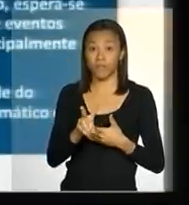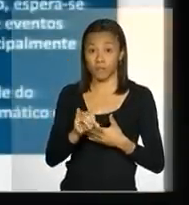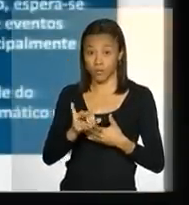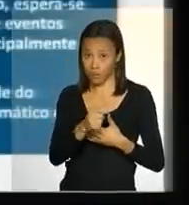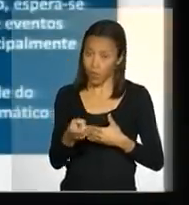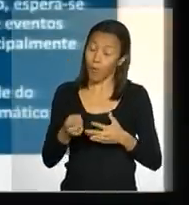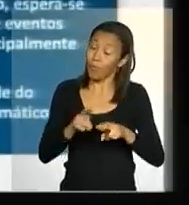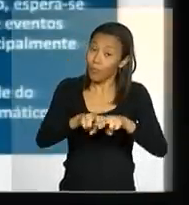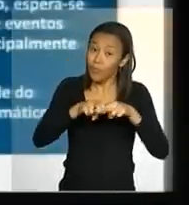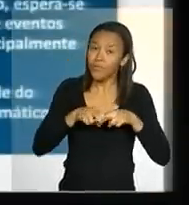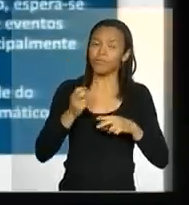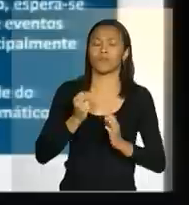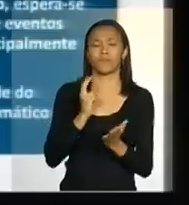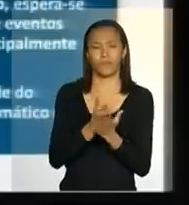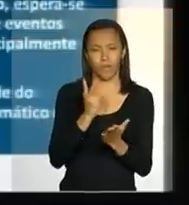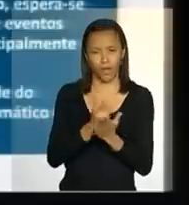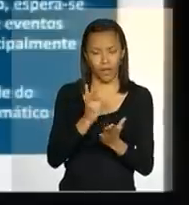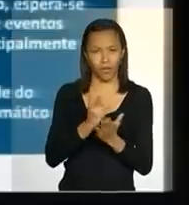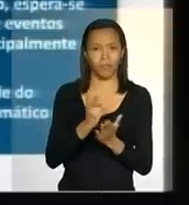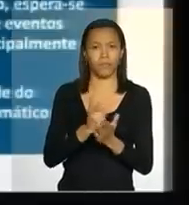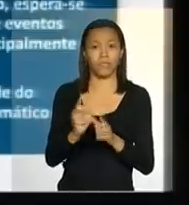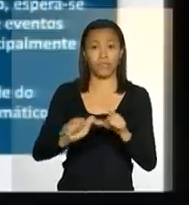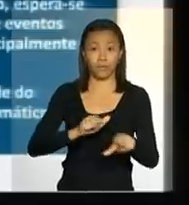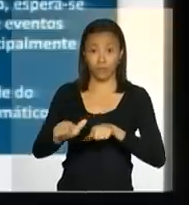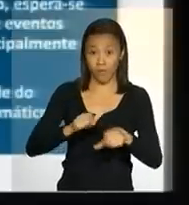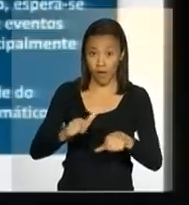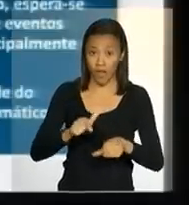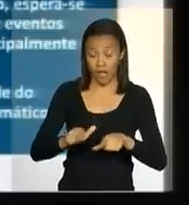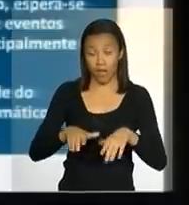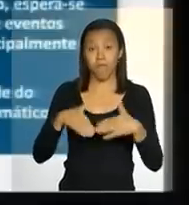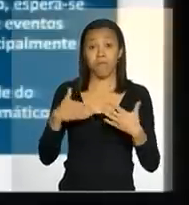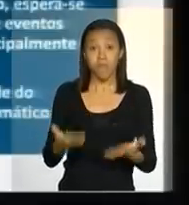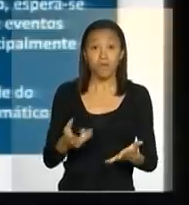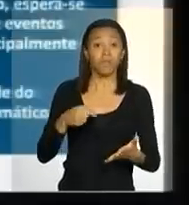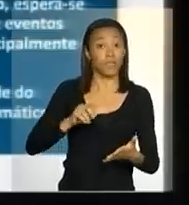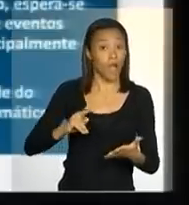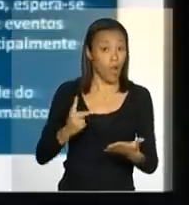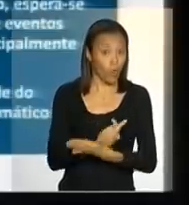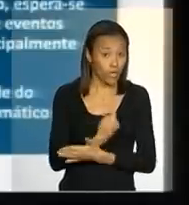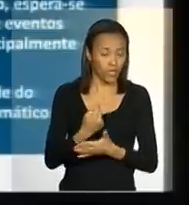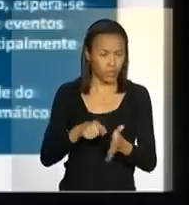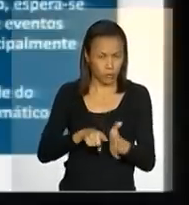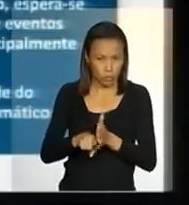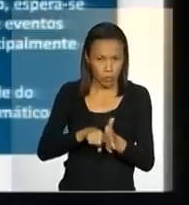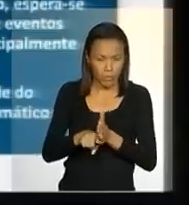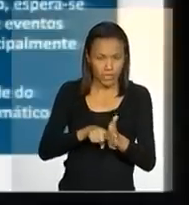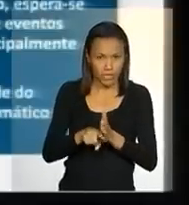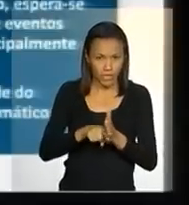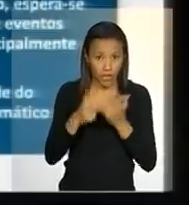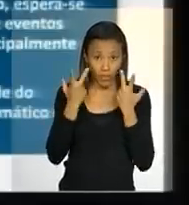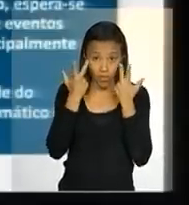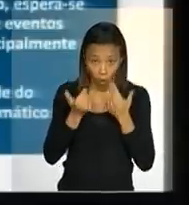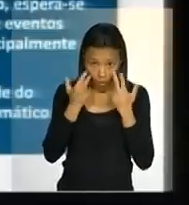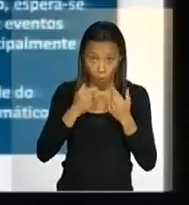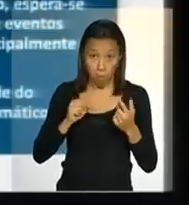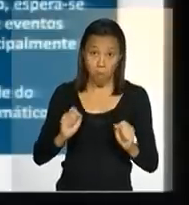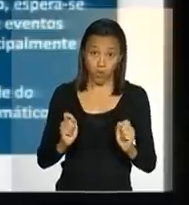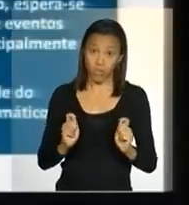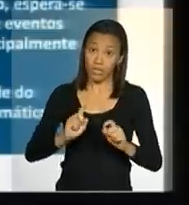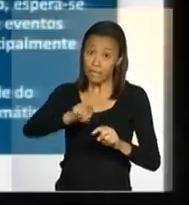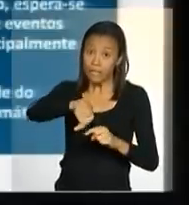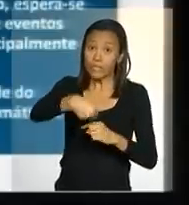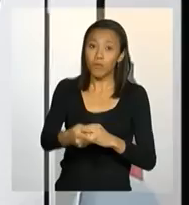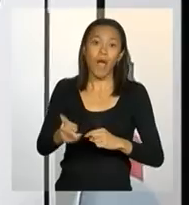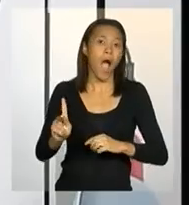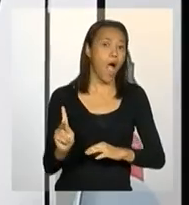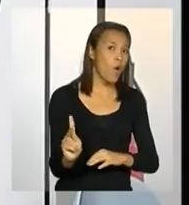trabalhar sempre com a expectativa de que mesmo em condição de um prognóstico normal, a possibilidade